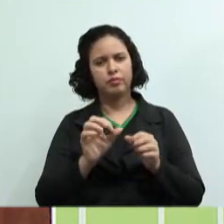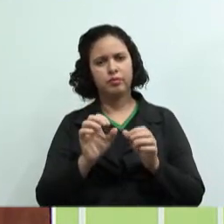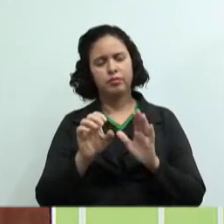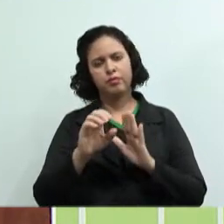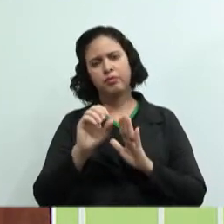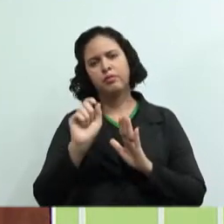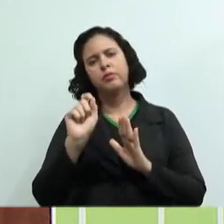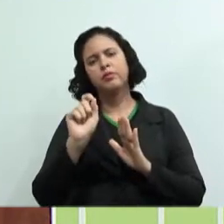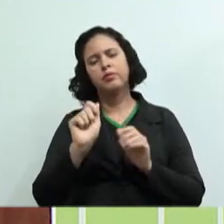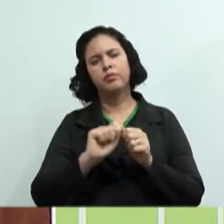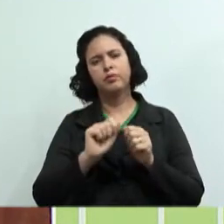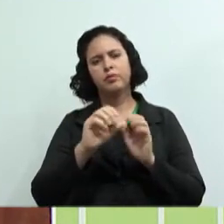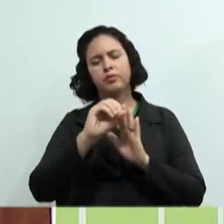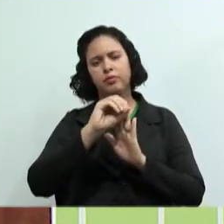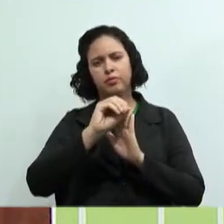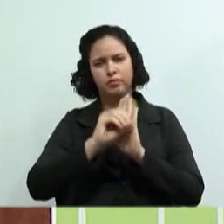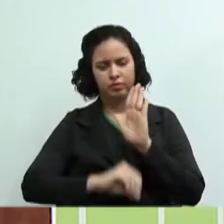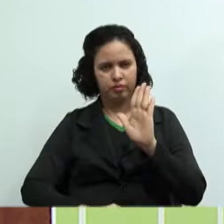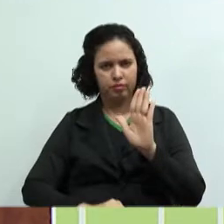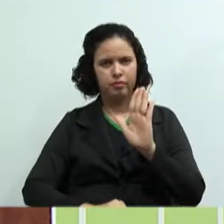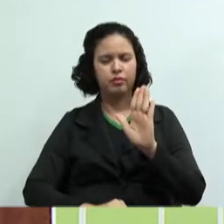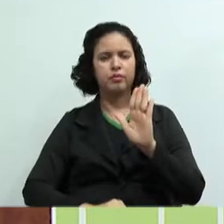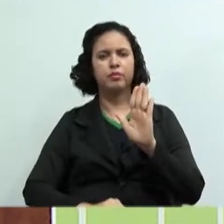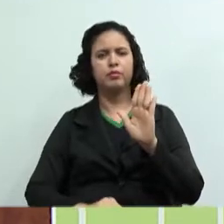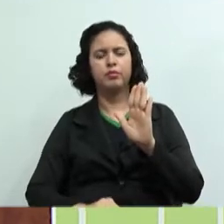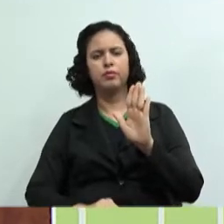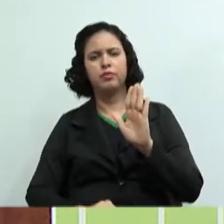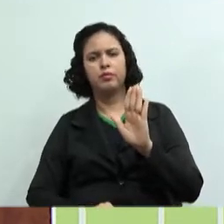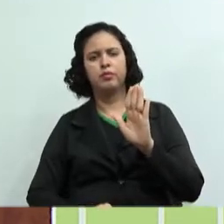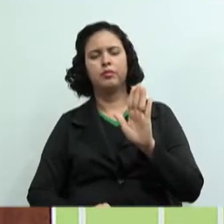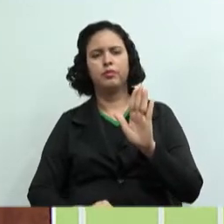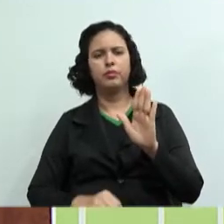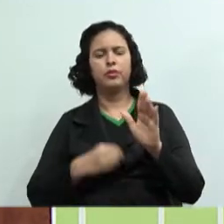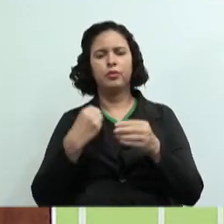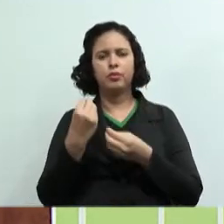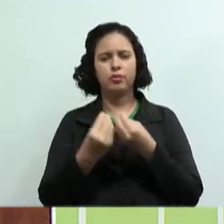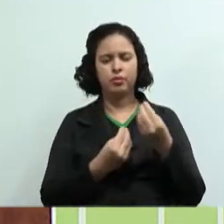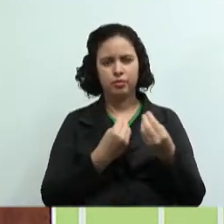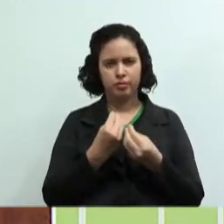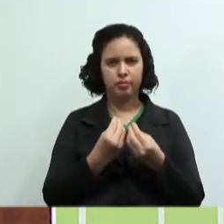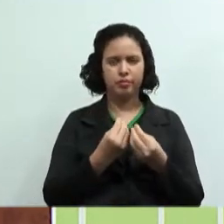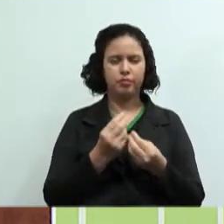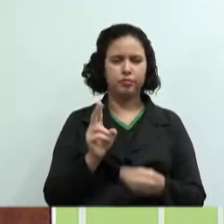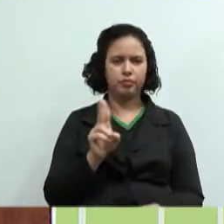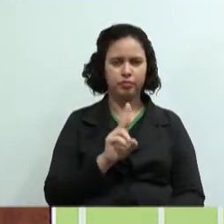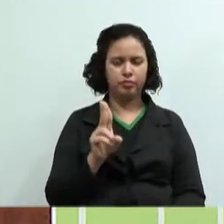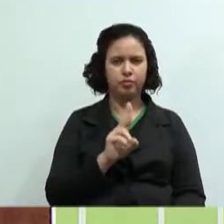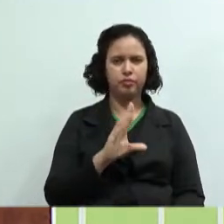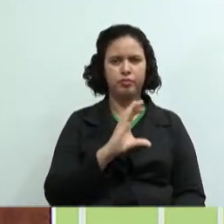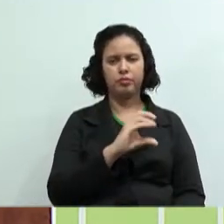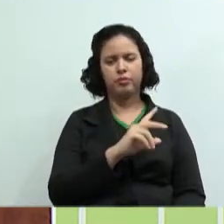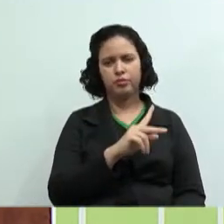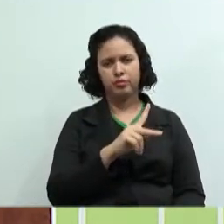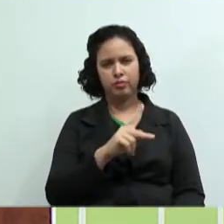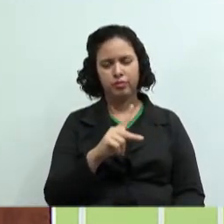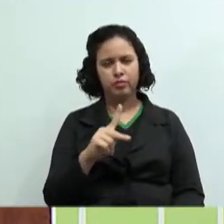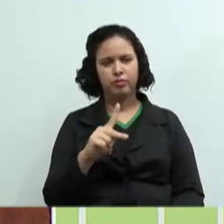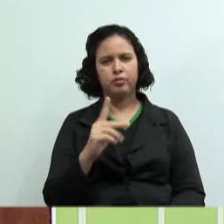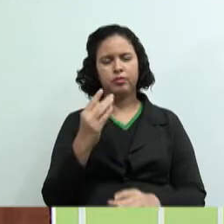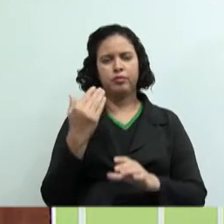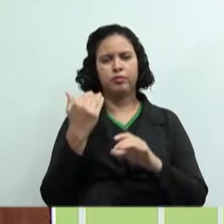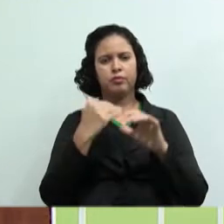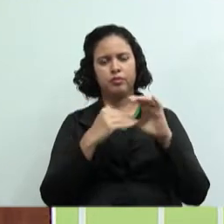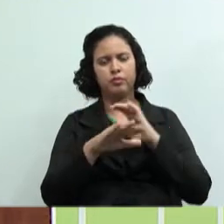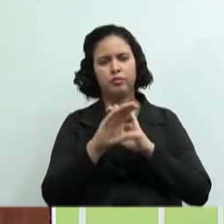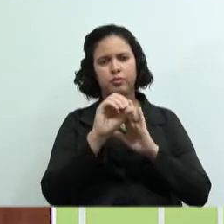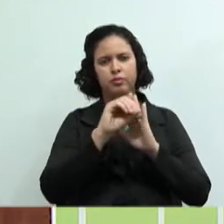ofício, tem um anexo lá no trabalho que informa o nome das cooperativas e o endereço, vocês vão encaminhar o ofício